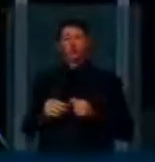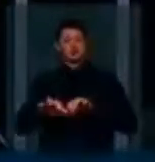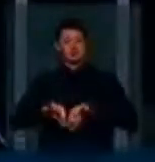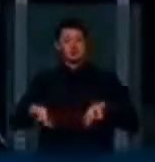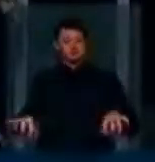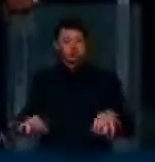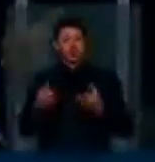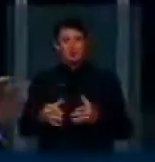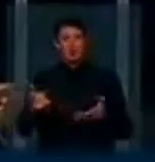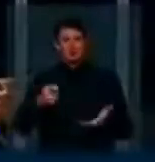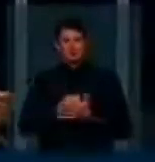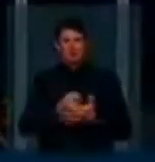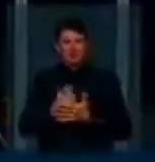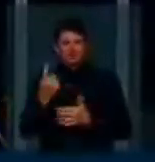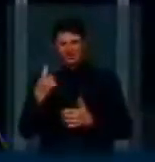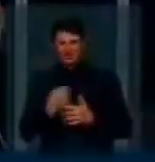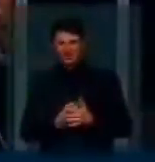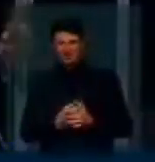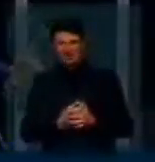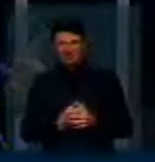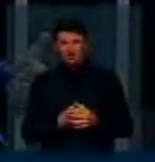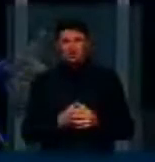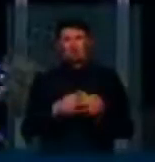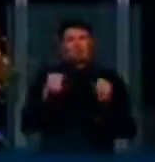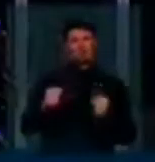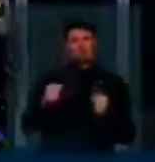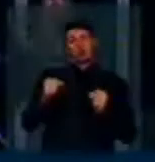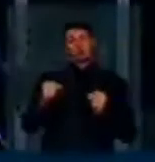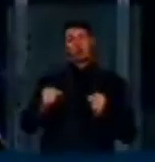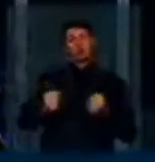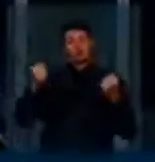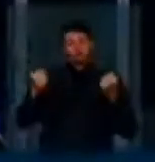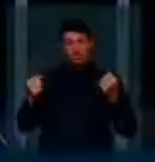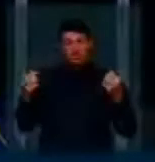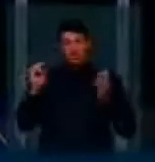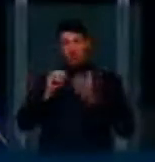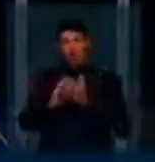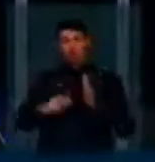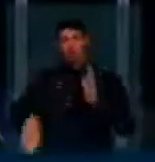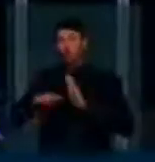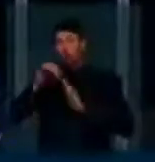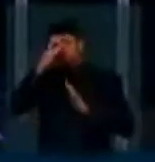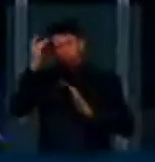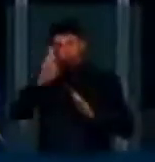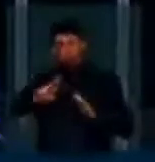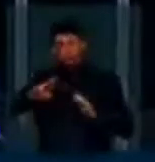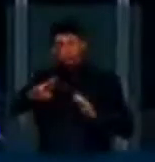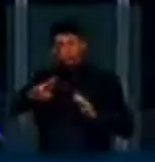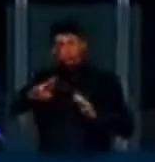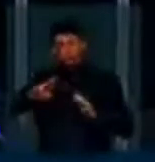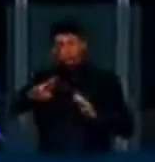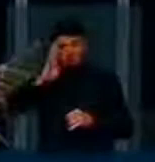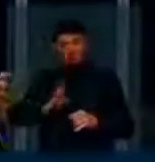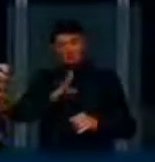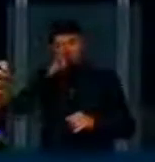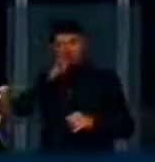obrigação única imporia um peso a todos os que usam a internet no Brasil excessivo. Por mais que